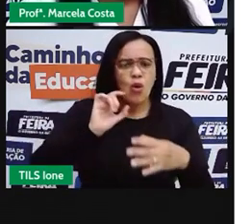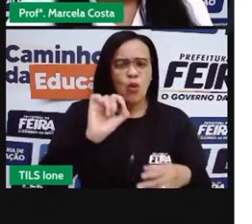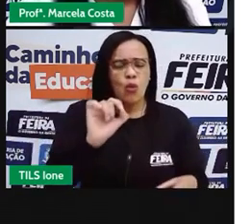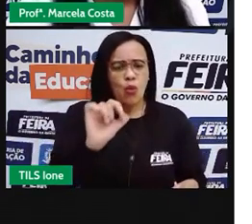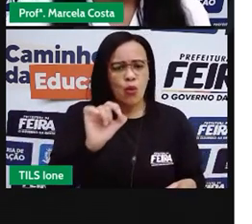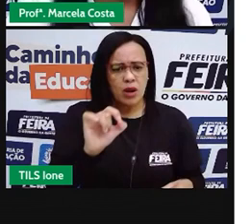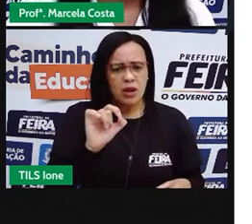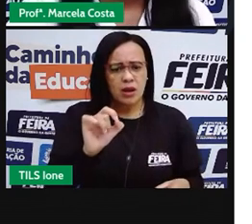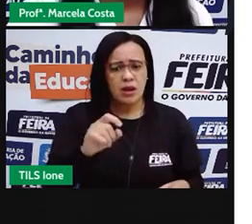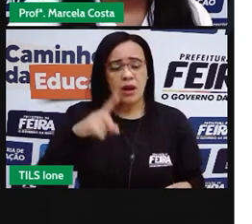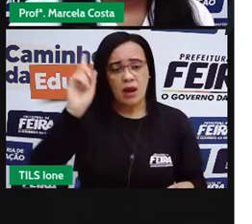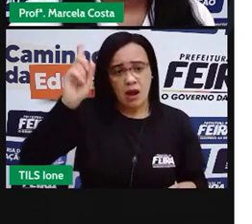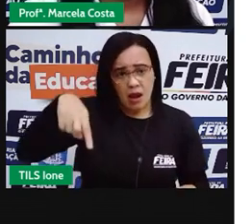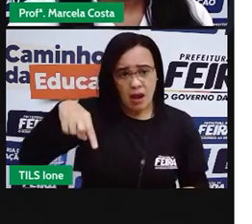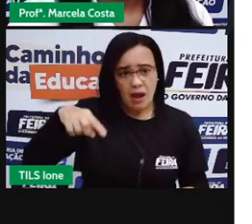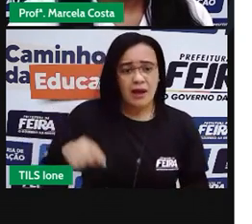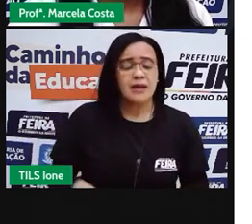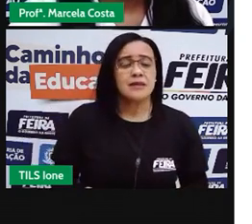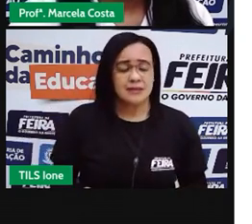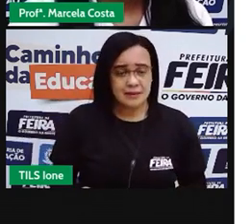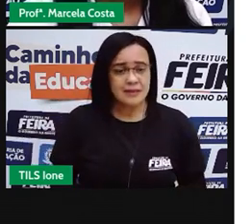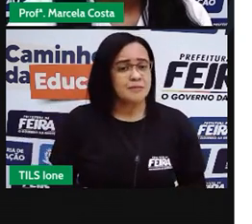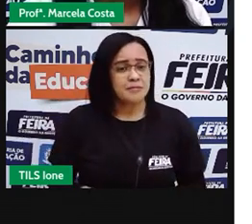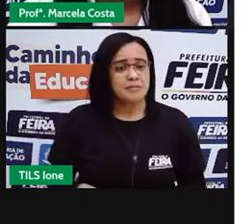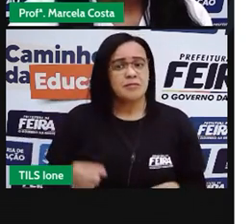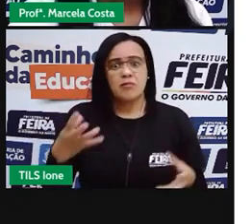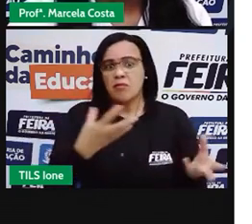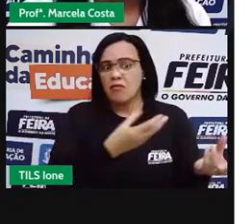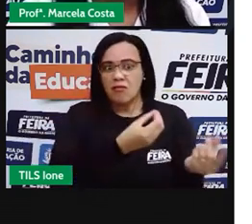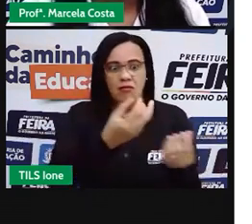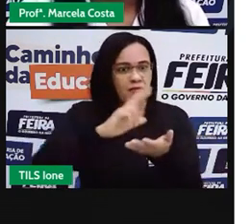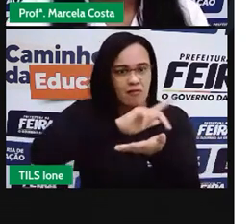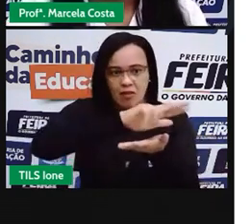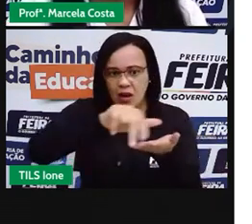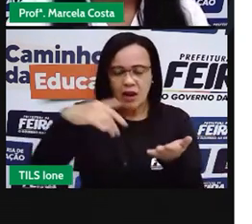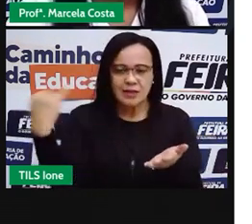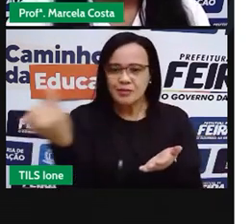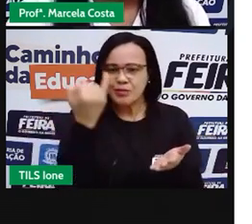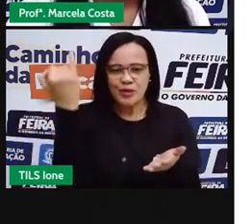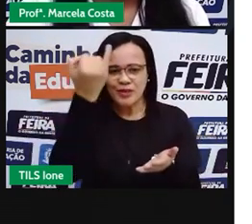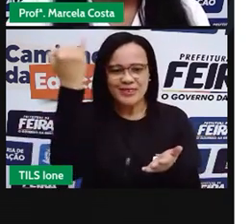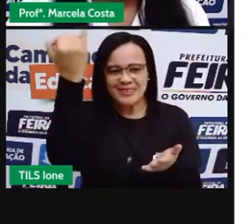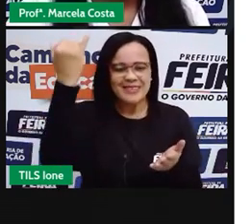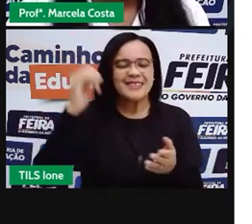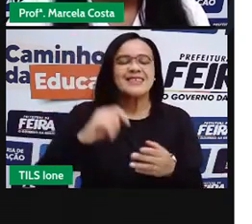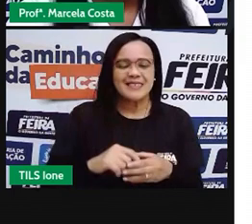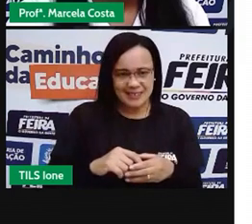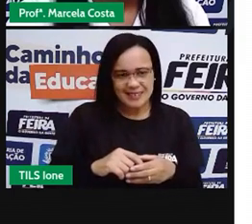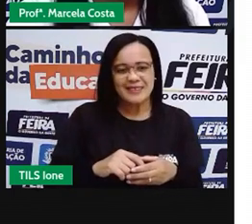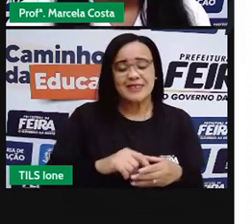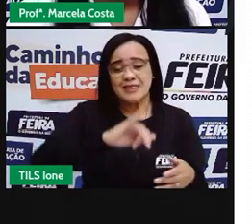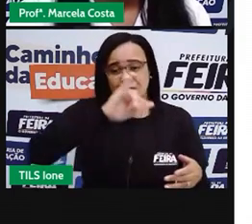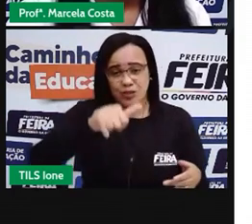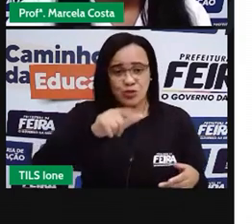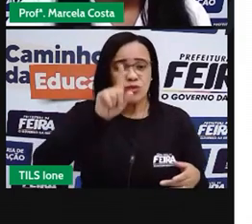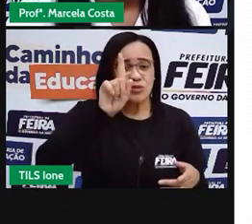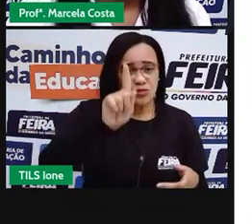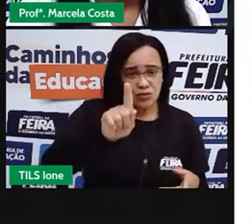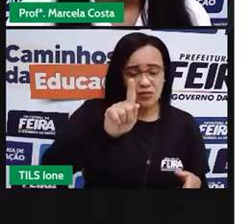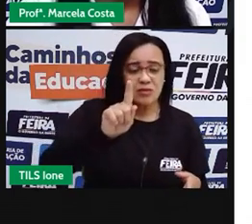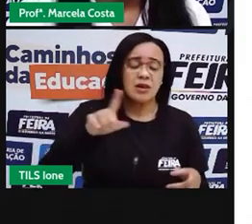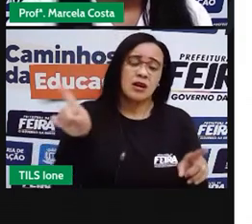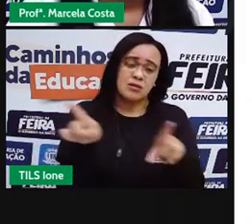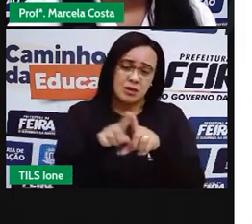Avenida Getúlio Vargas. Ela